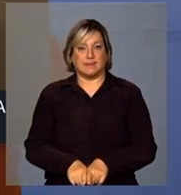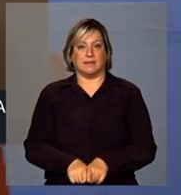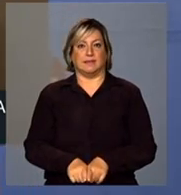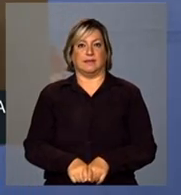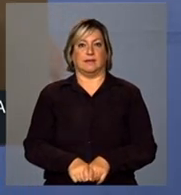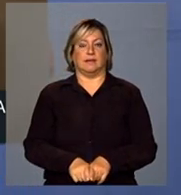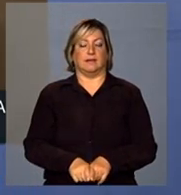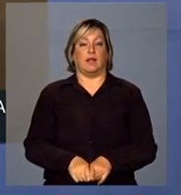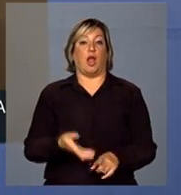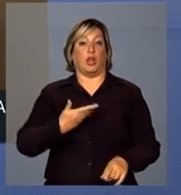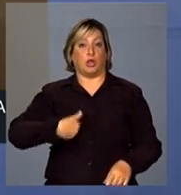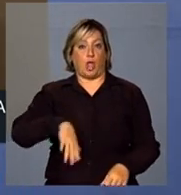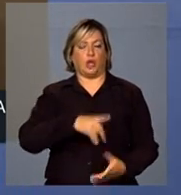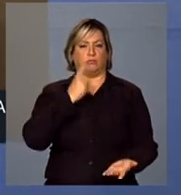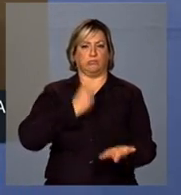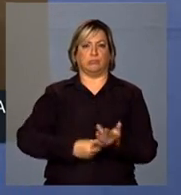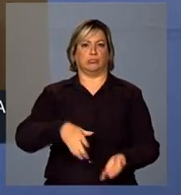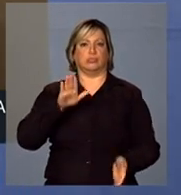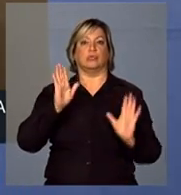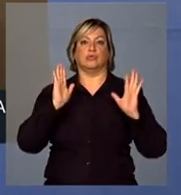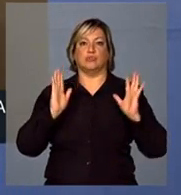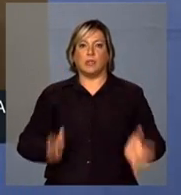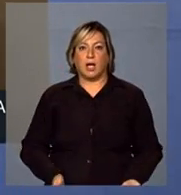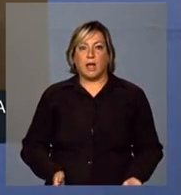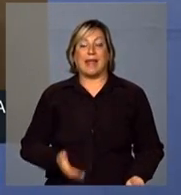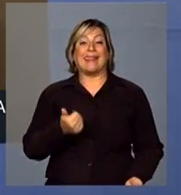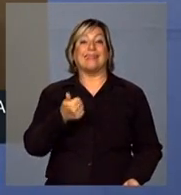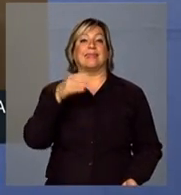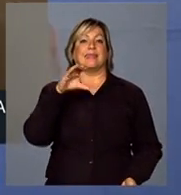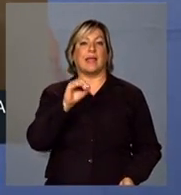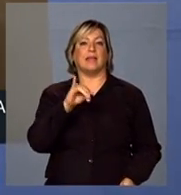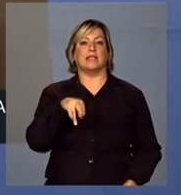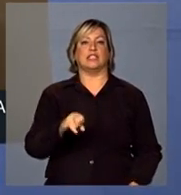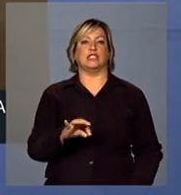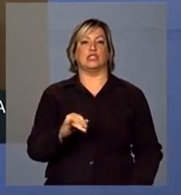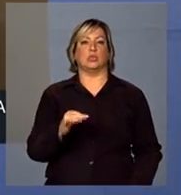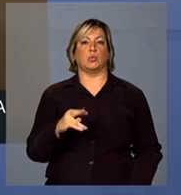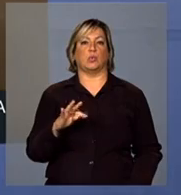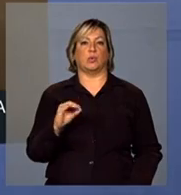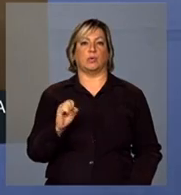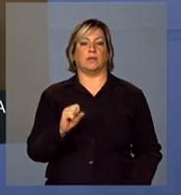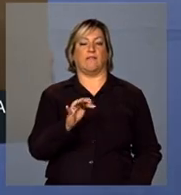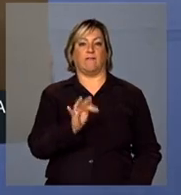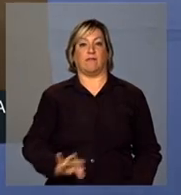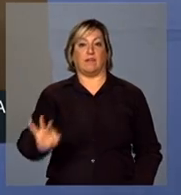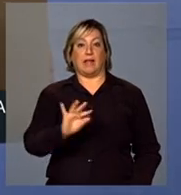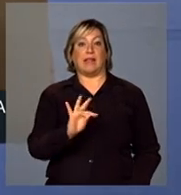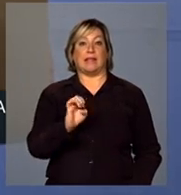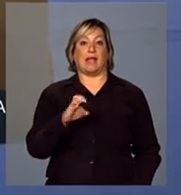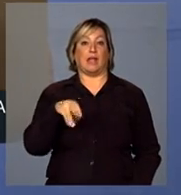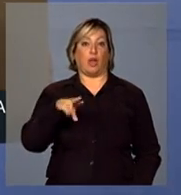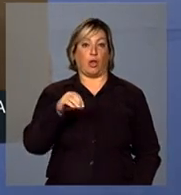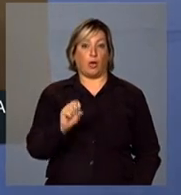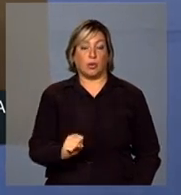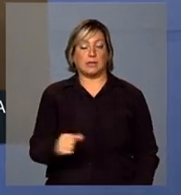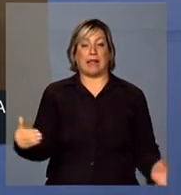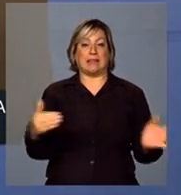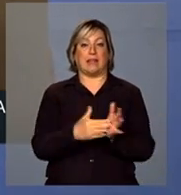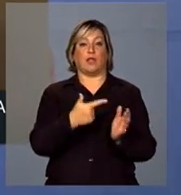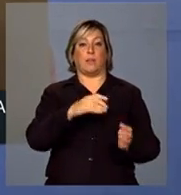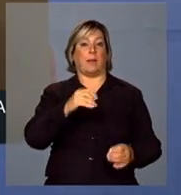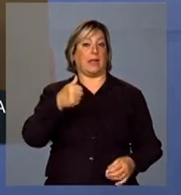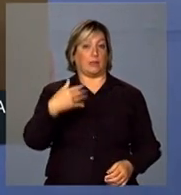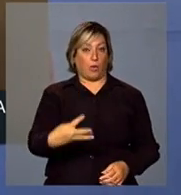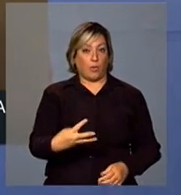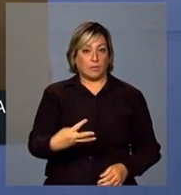Nós prometemos 10 institutos federais, institutos técnicos federais até 2014.